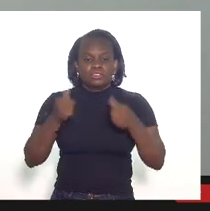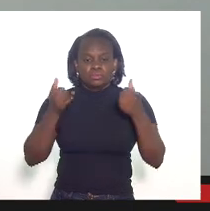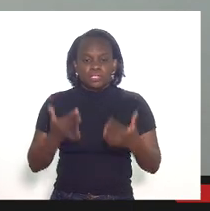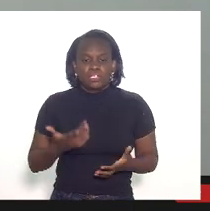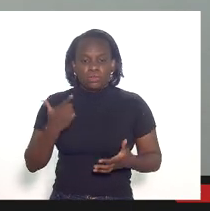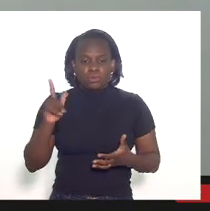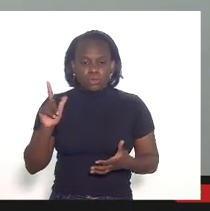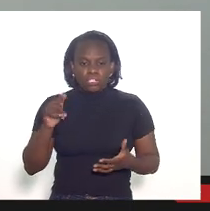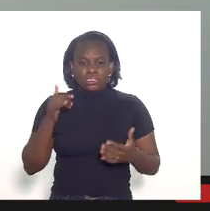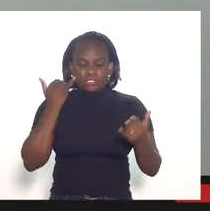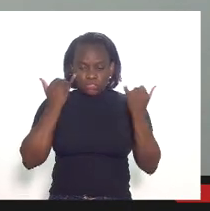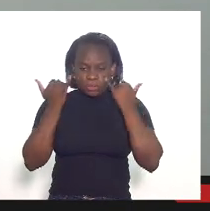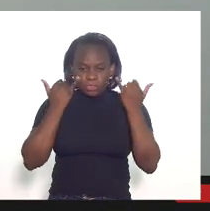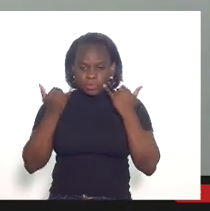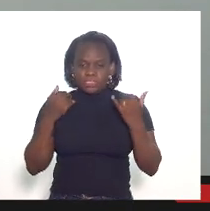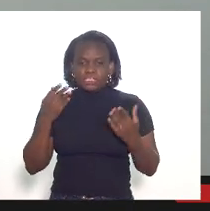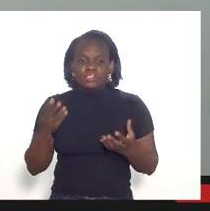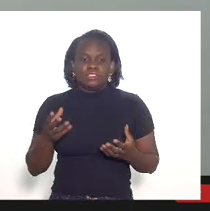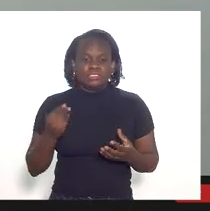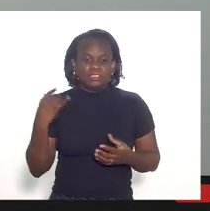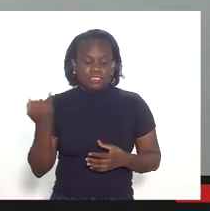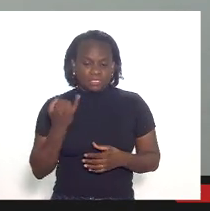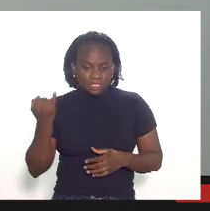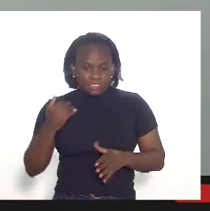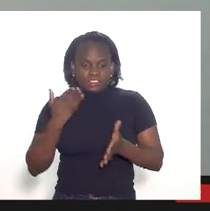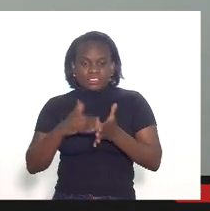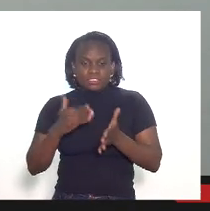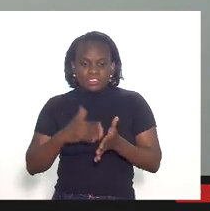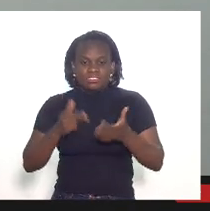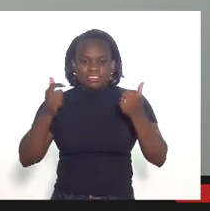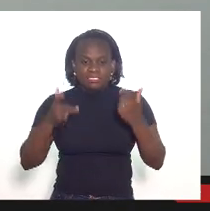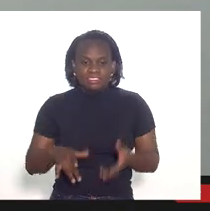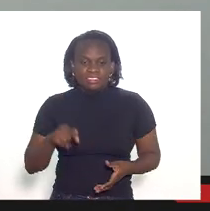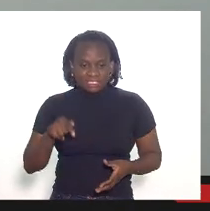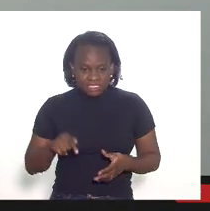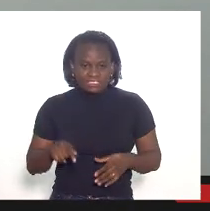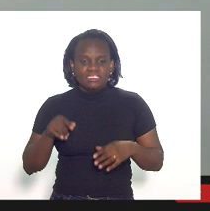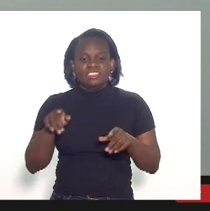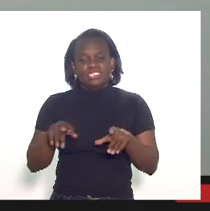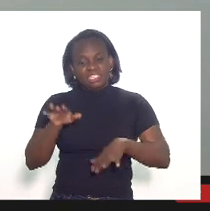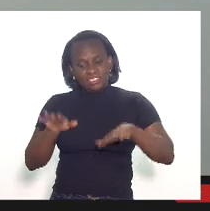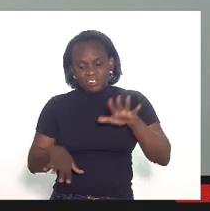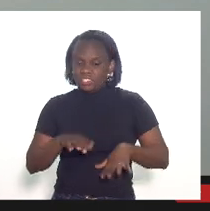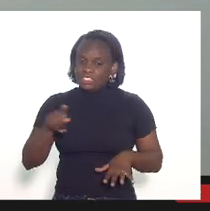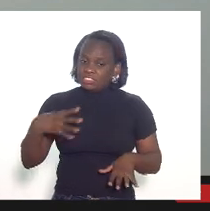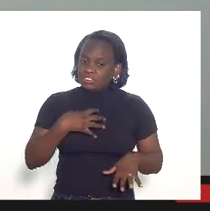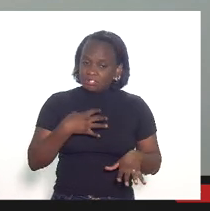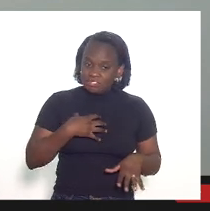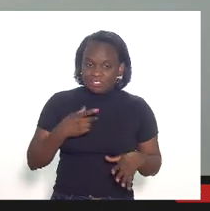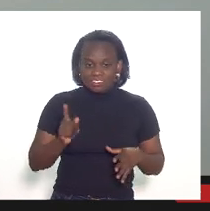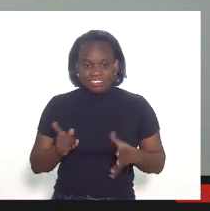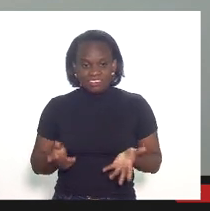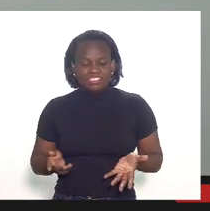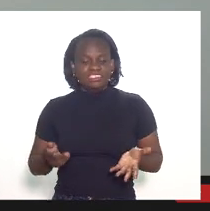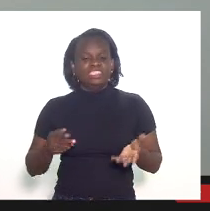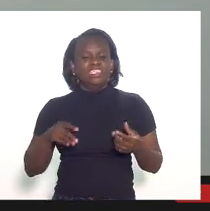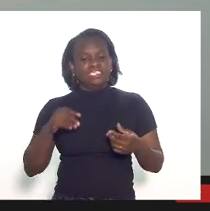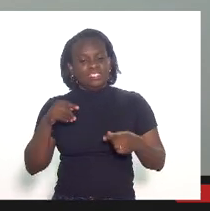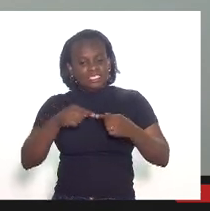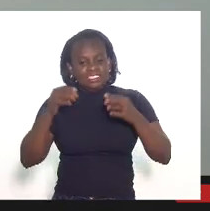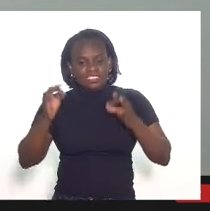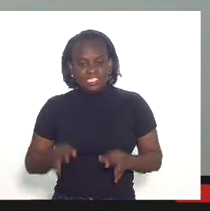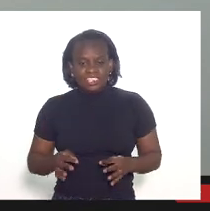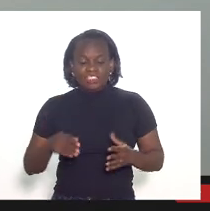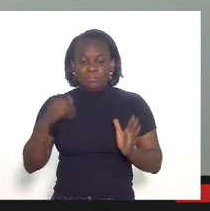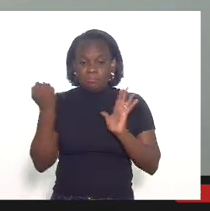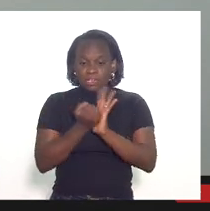informação muito importante dos deputados que o secretário trouxe aqui mas talvez a gente não tenha sensibilizado os senhores da forma adequada o